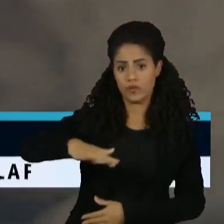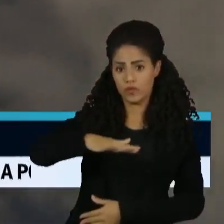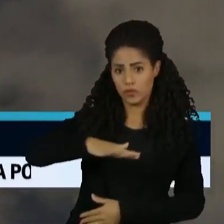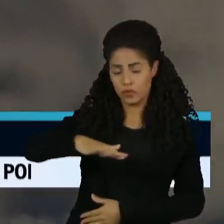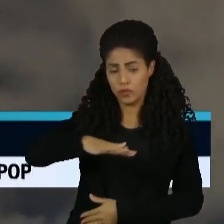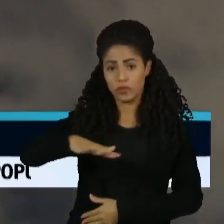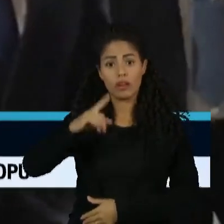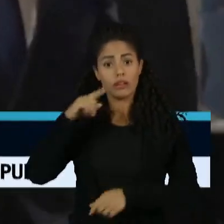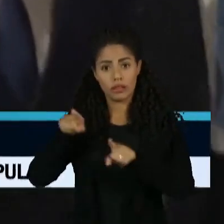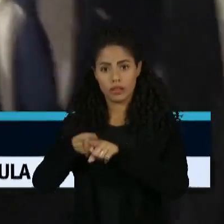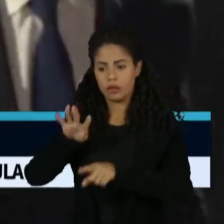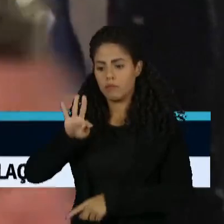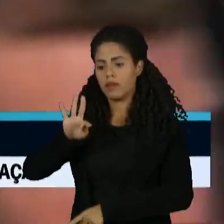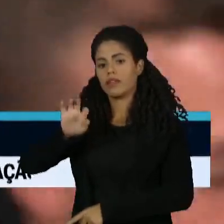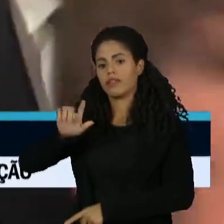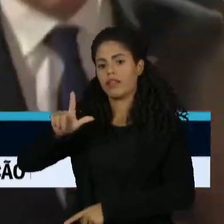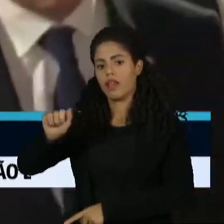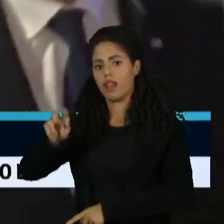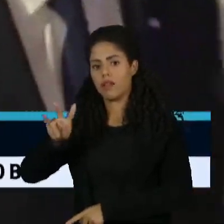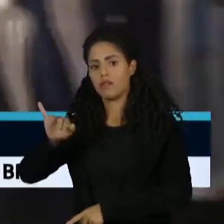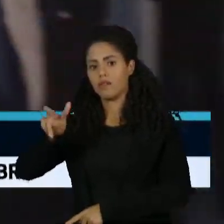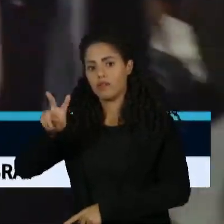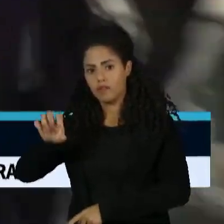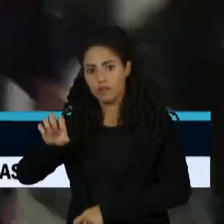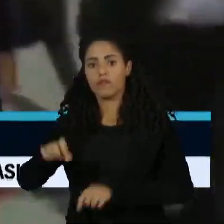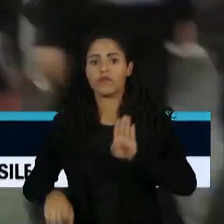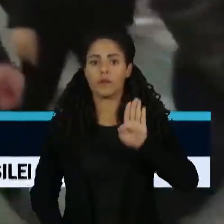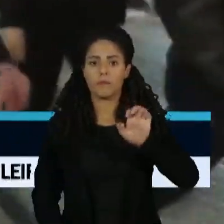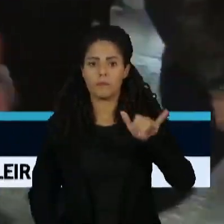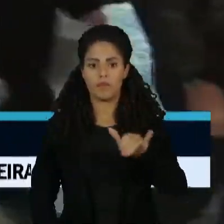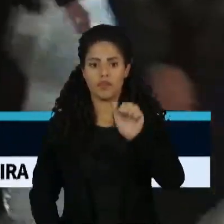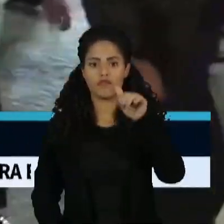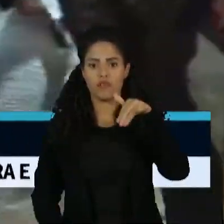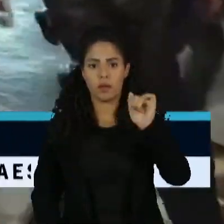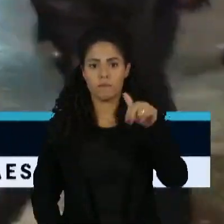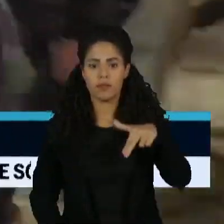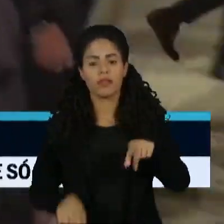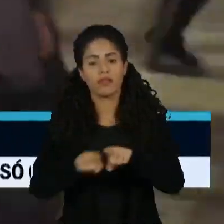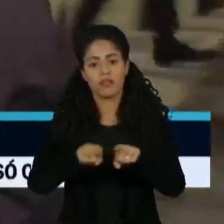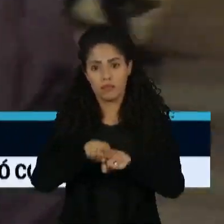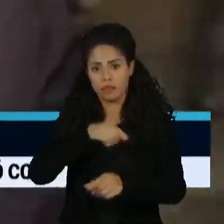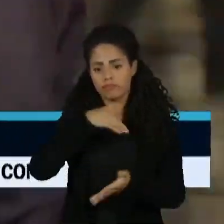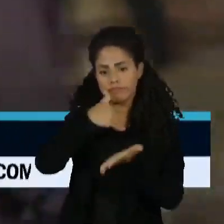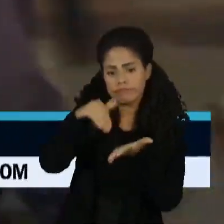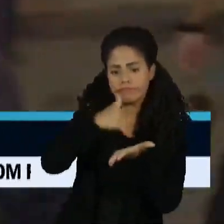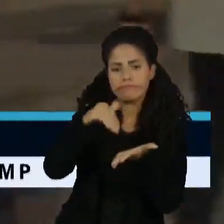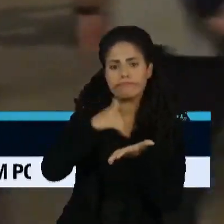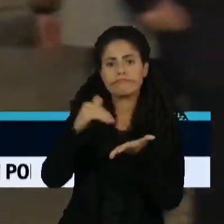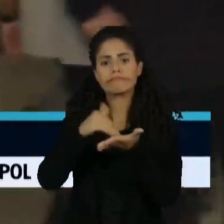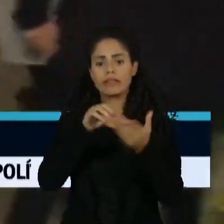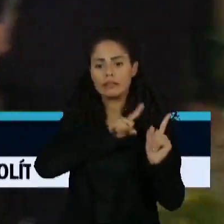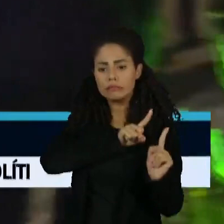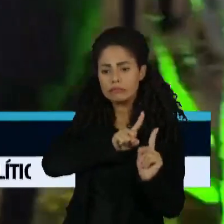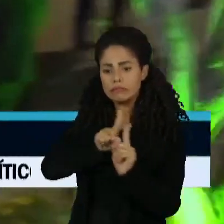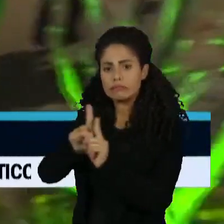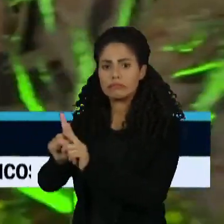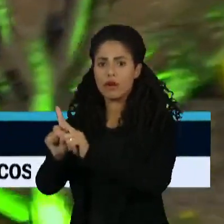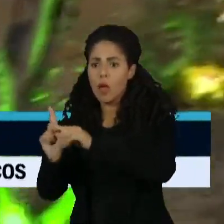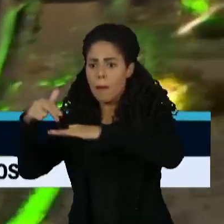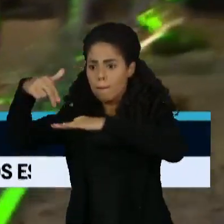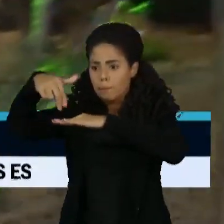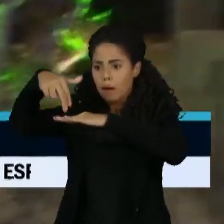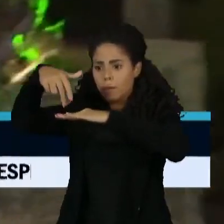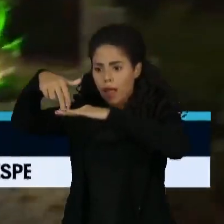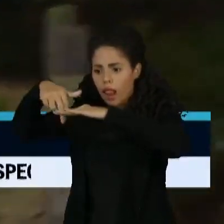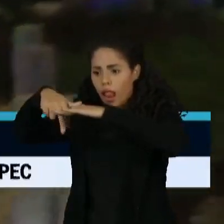E em Tel Aviv, onde o premier Benjamin Netanyahu e o secretário de Estado americano chegaram a se abrigar em um bunker por